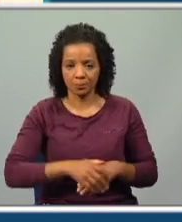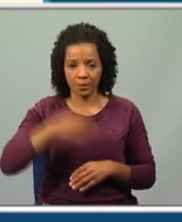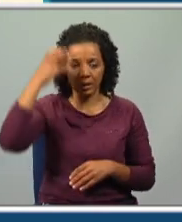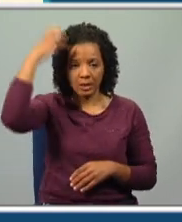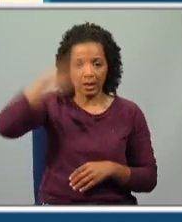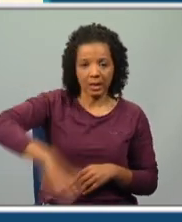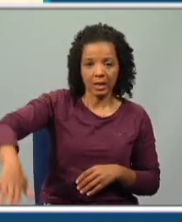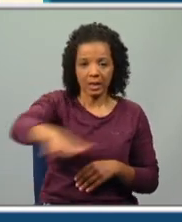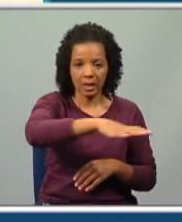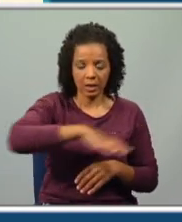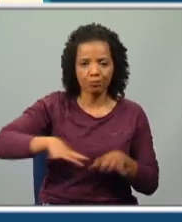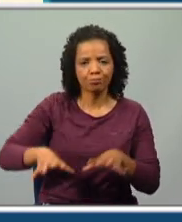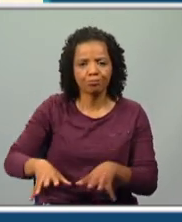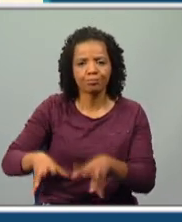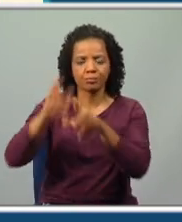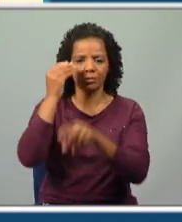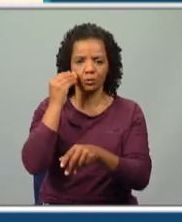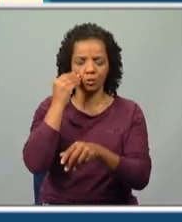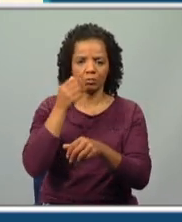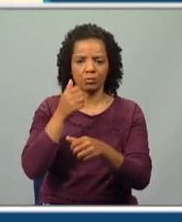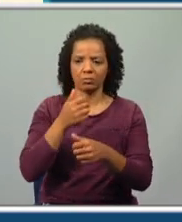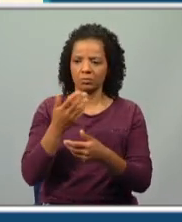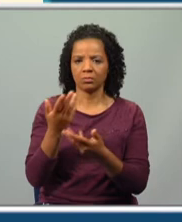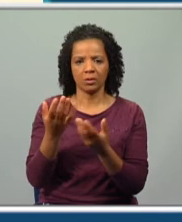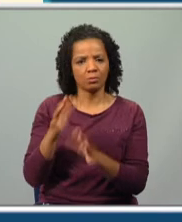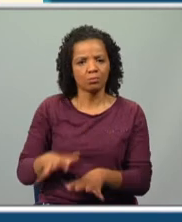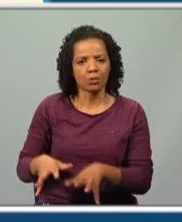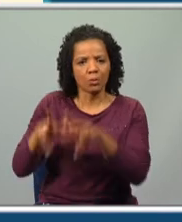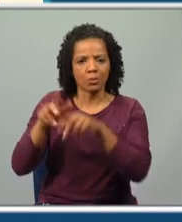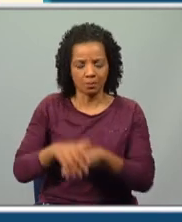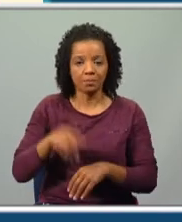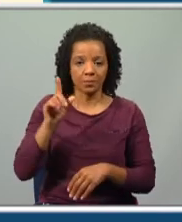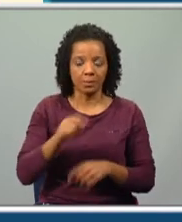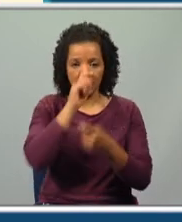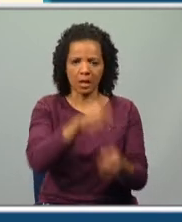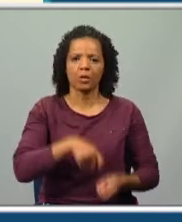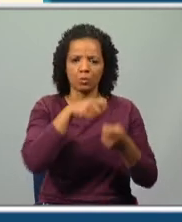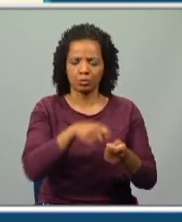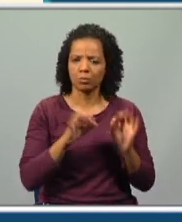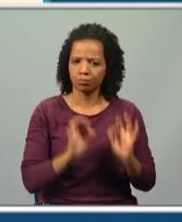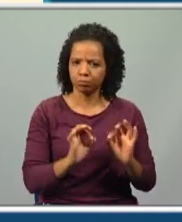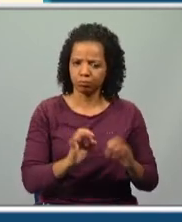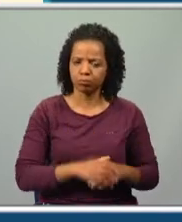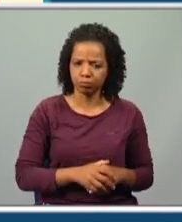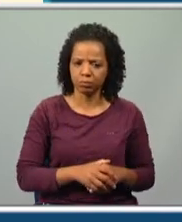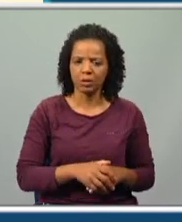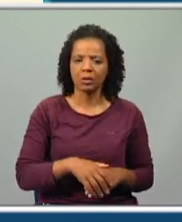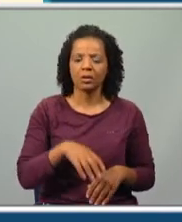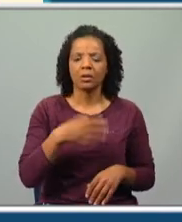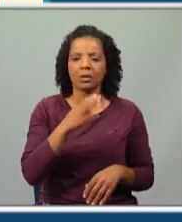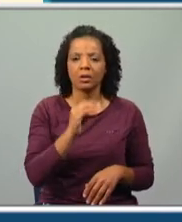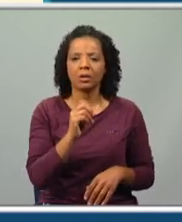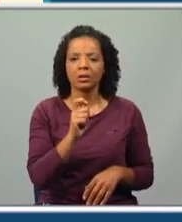reino que era desenvolvido em termos urbanos, mas que também tinha uma agricultura desenvolvida nas searas.